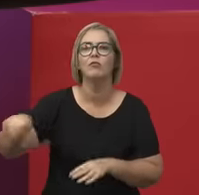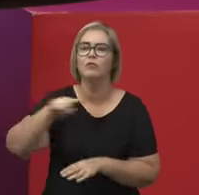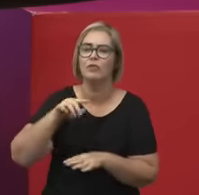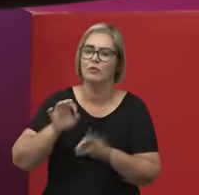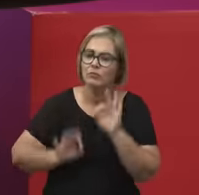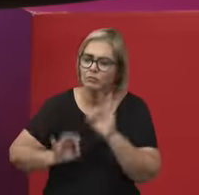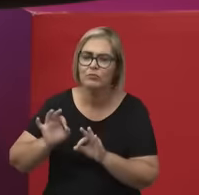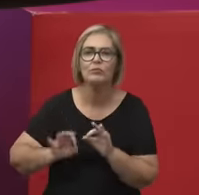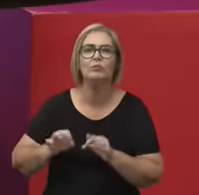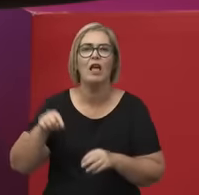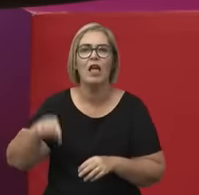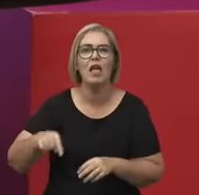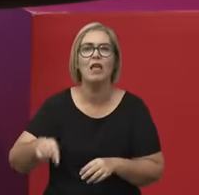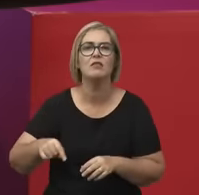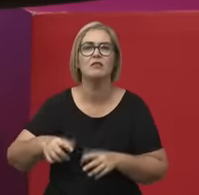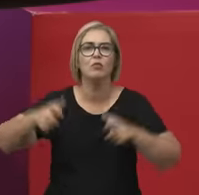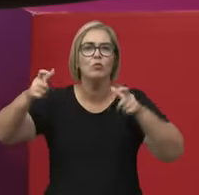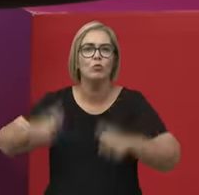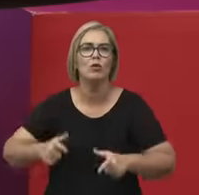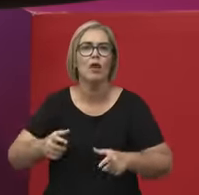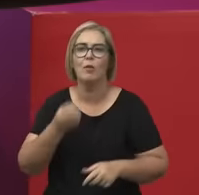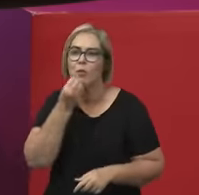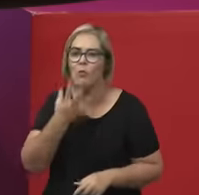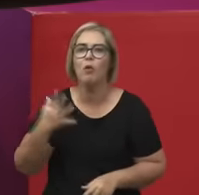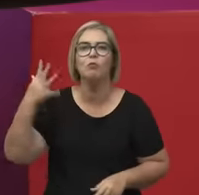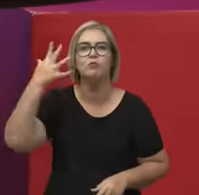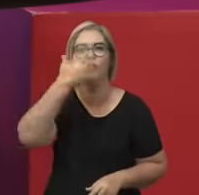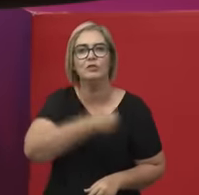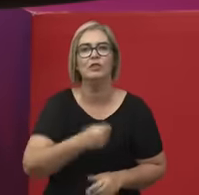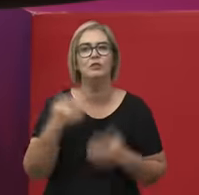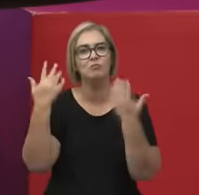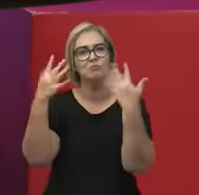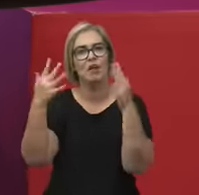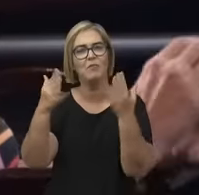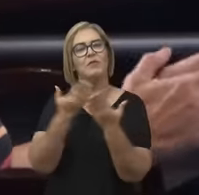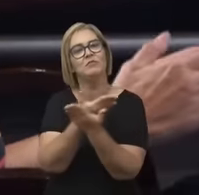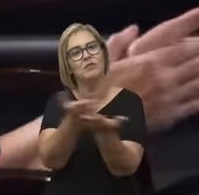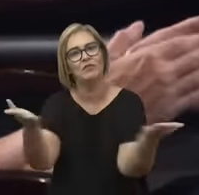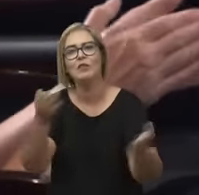potente, tão bonita. É isso, gente. Obrigada e boa noite.